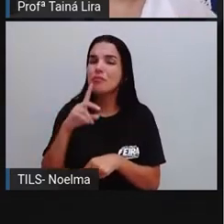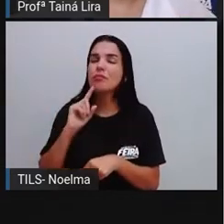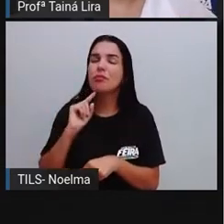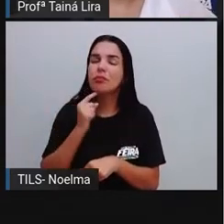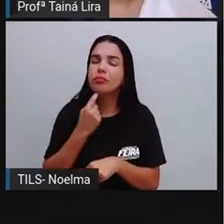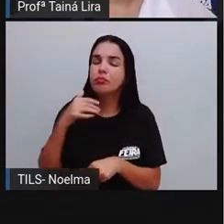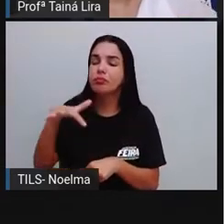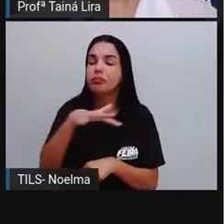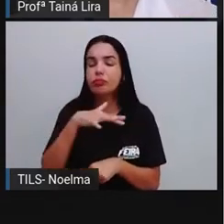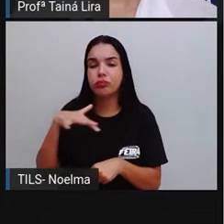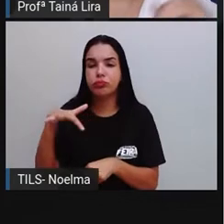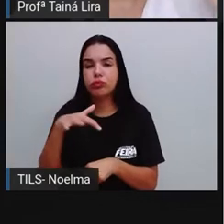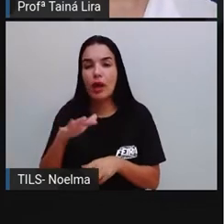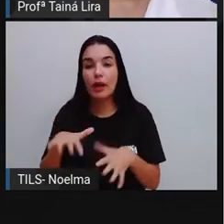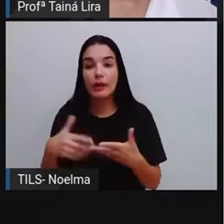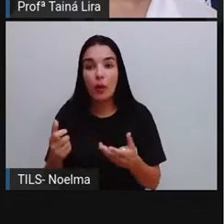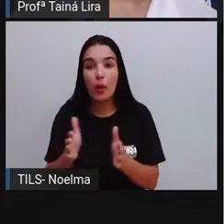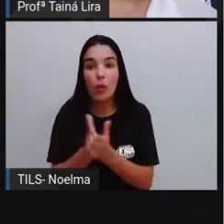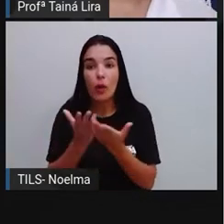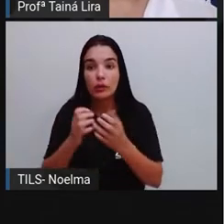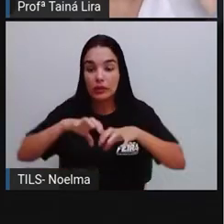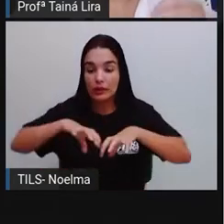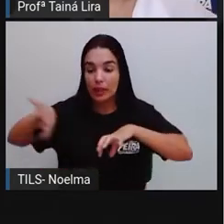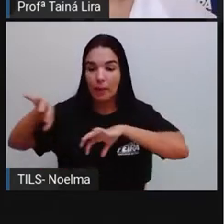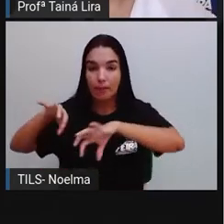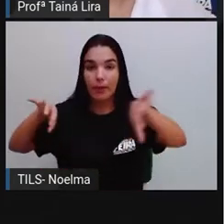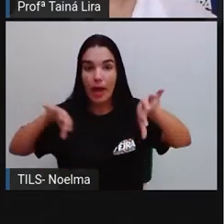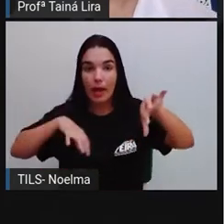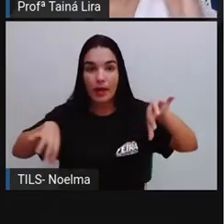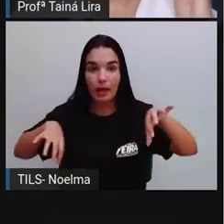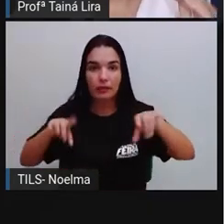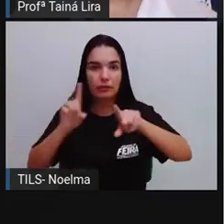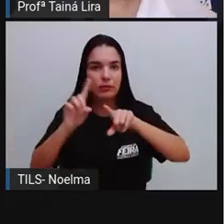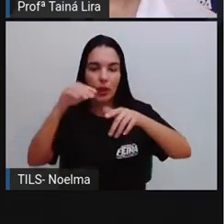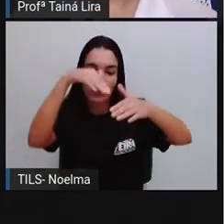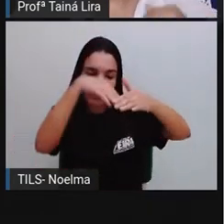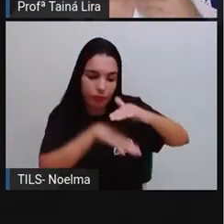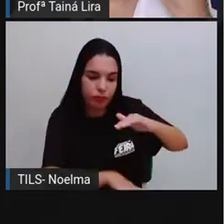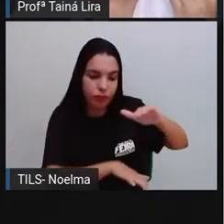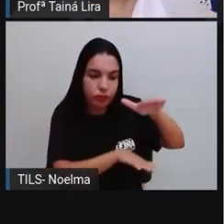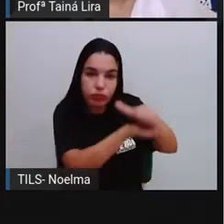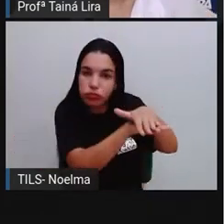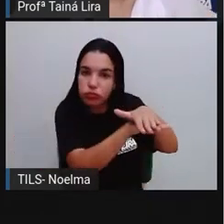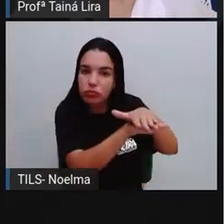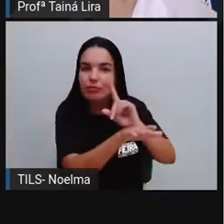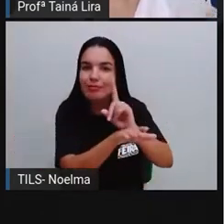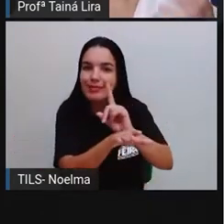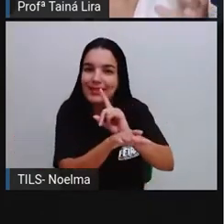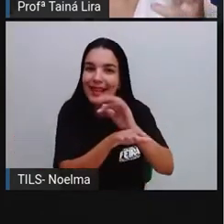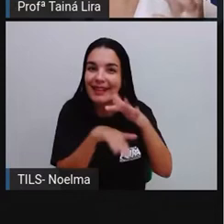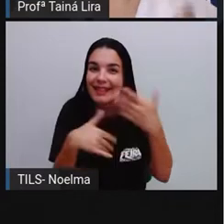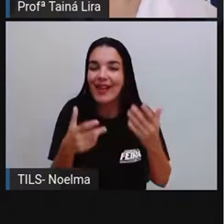separa, ele vai para a reciclagem, ele não é aterrado. Então, gente evita aí que esse lixo, né,